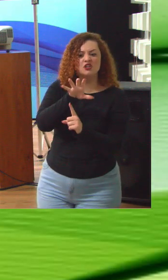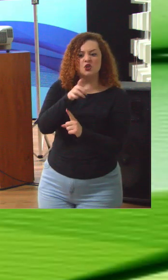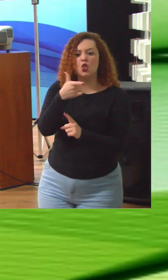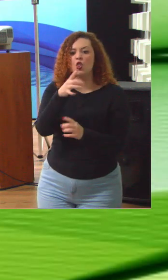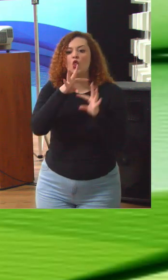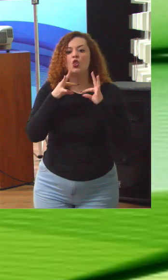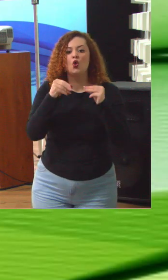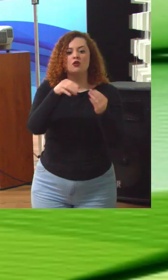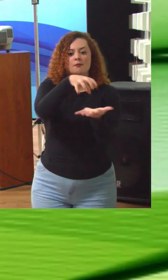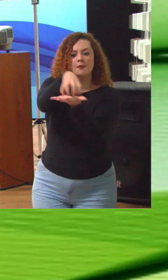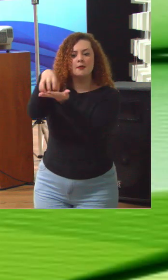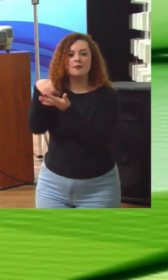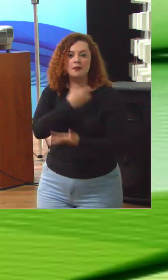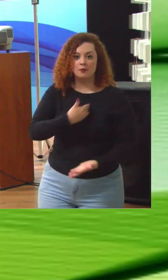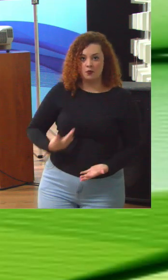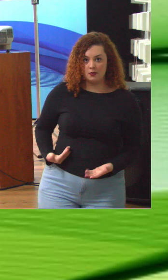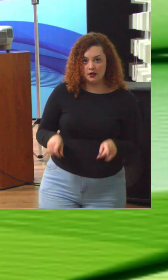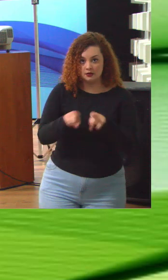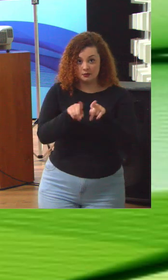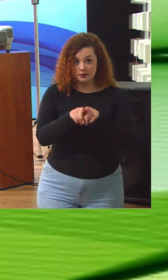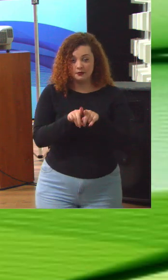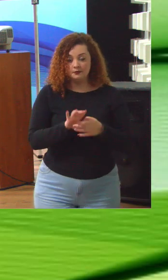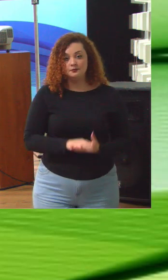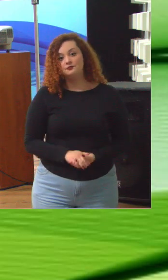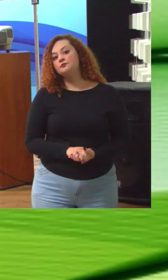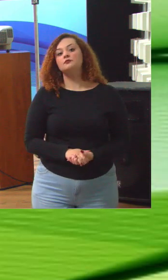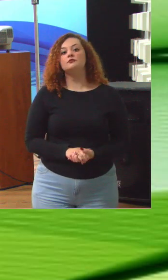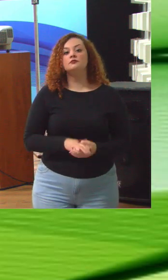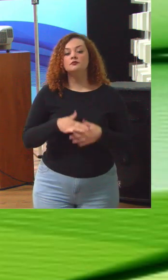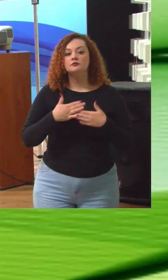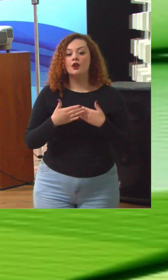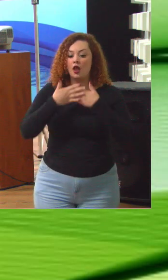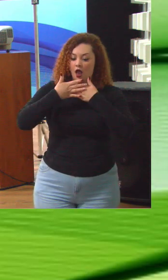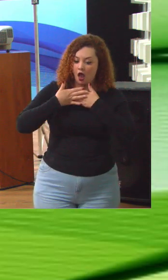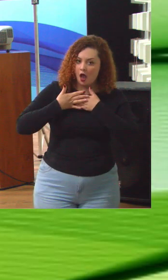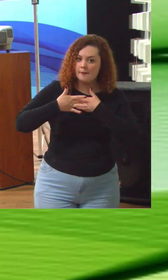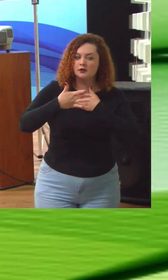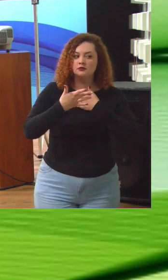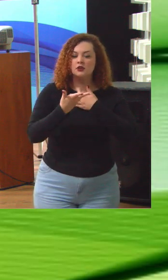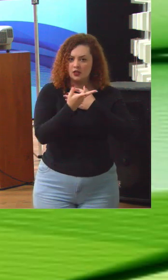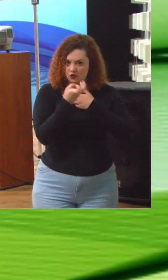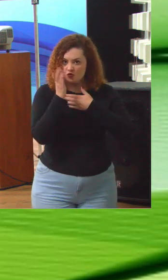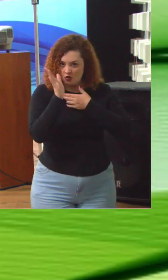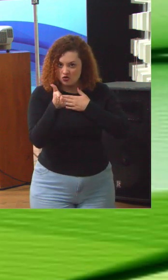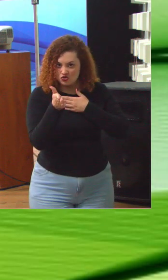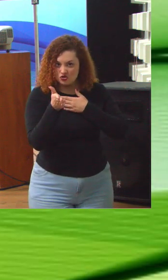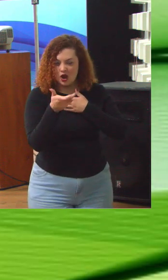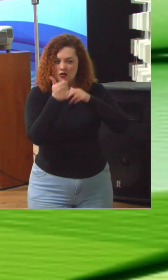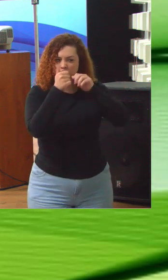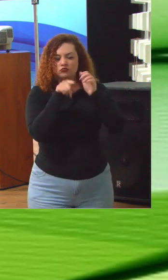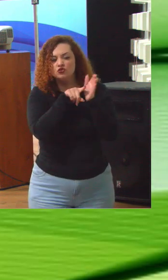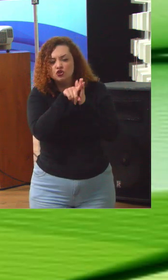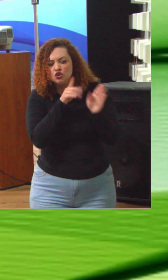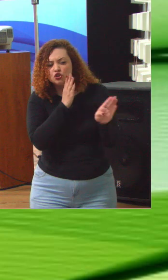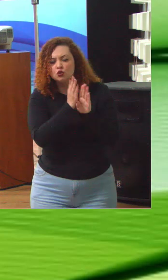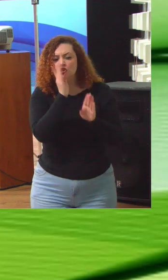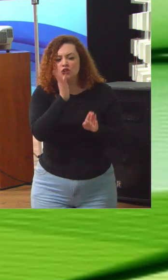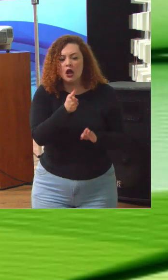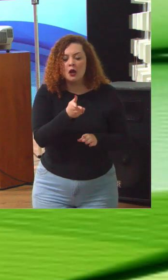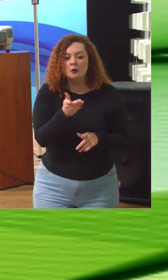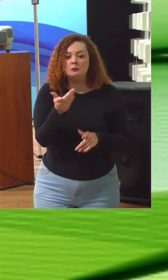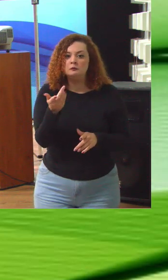organizações públicas ou um grande segmento delas. A partir dessa identificação, desse diagnóstico de um provável